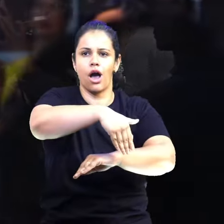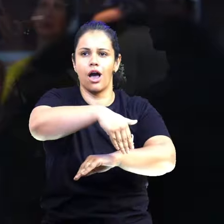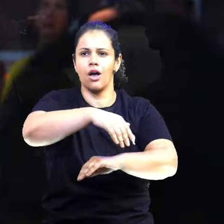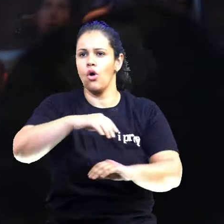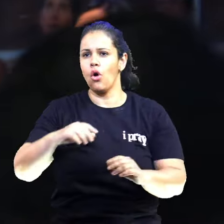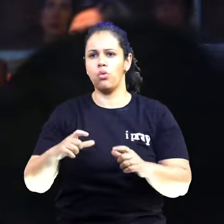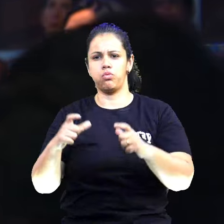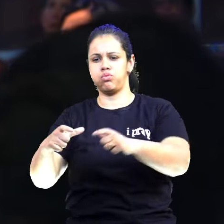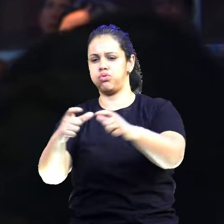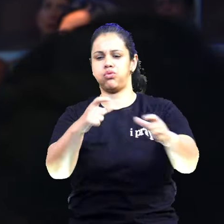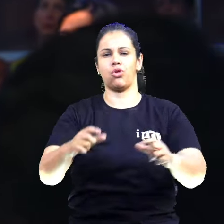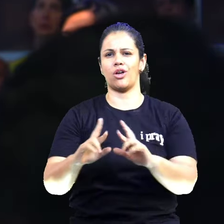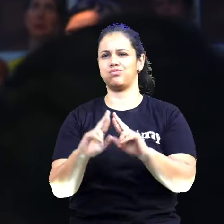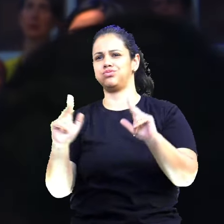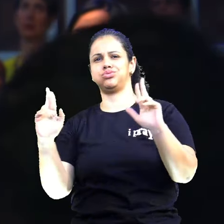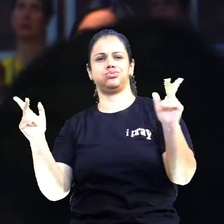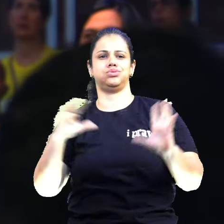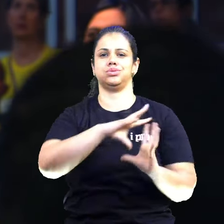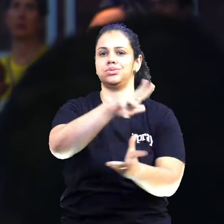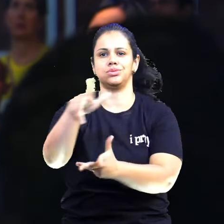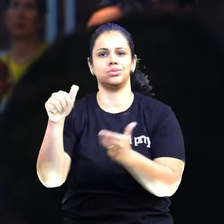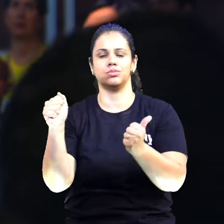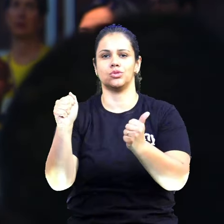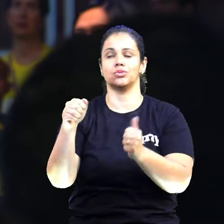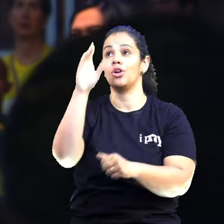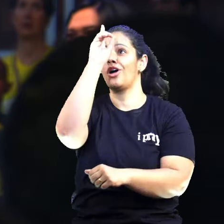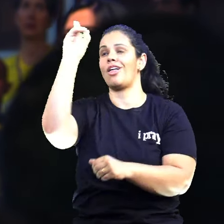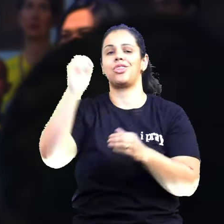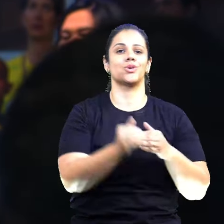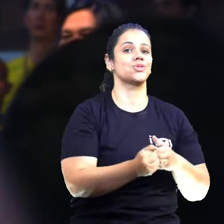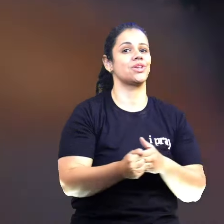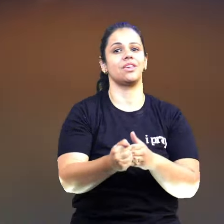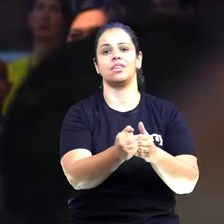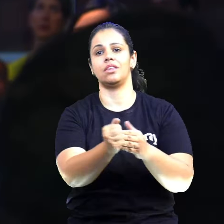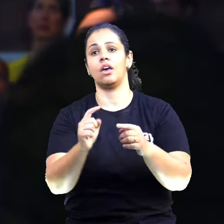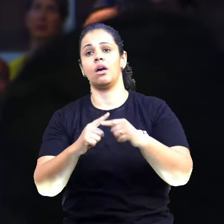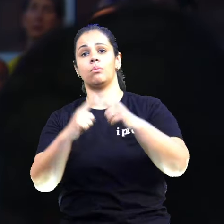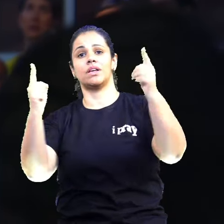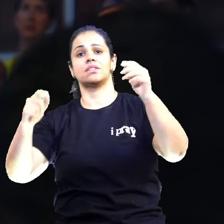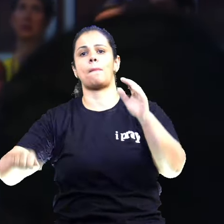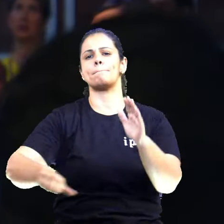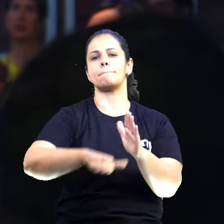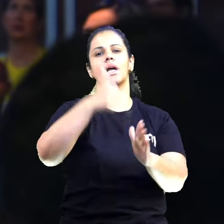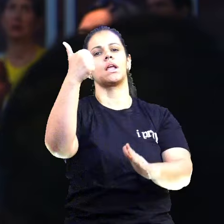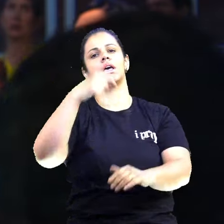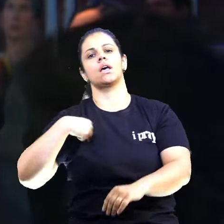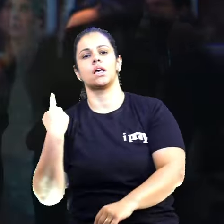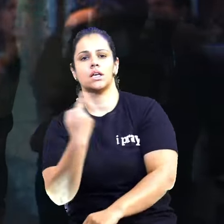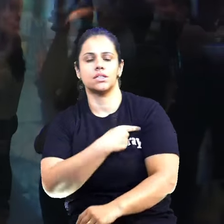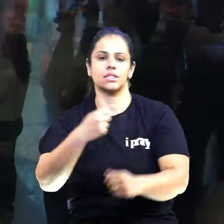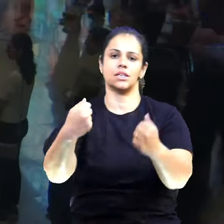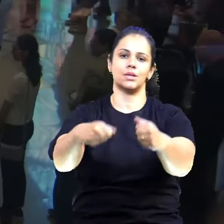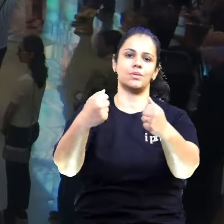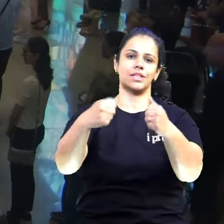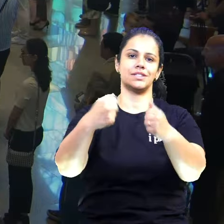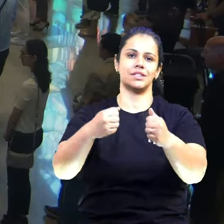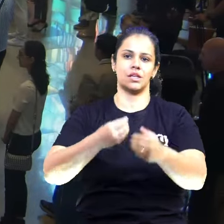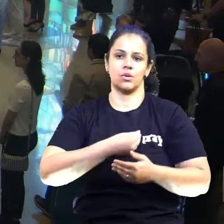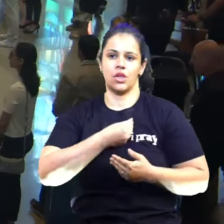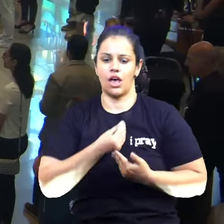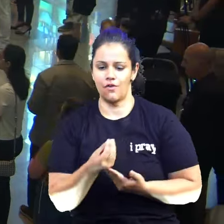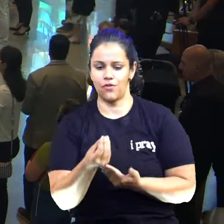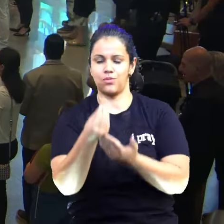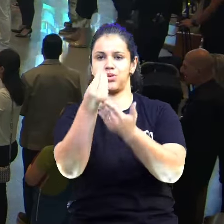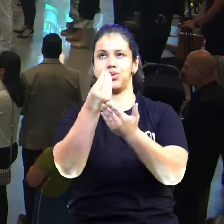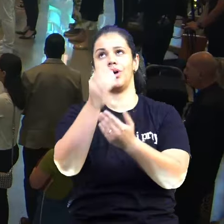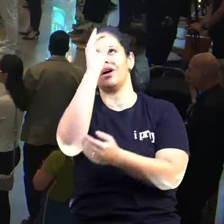mundo, é Deus que nos leva para onde Ele quer, mas nós precisamos primeiro entregar o controle da nossa vida a Ele, se Deus está falando